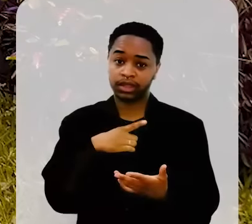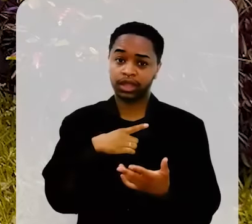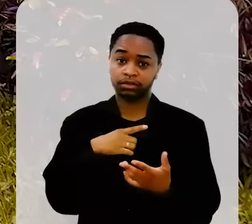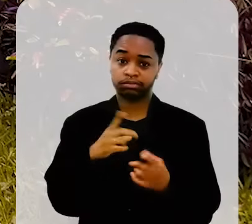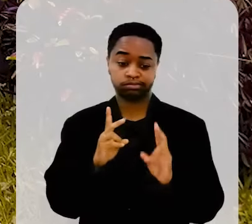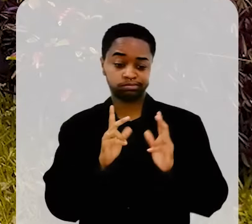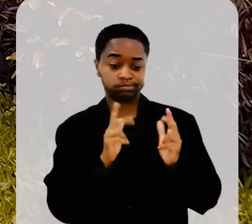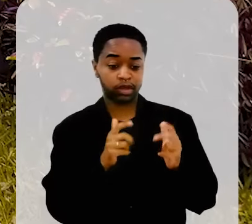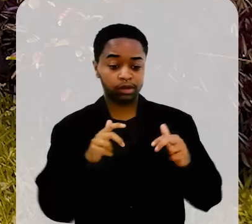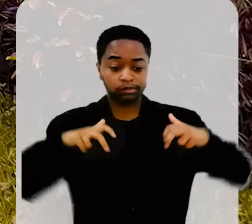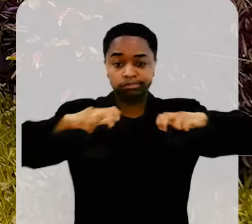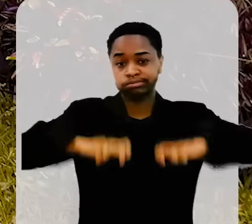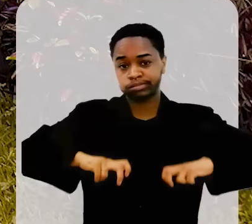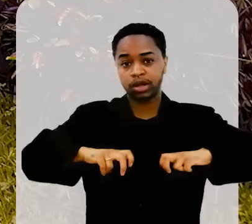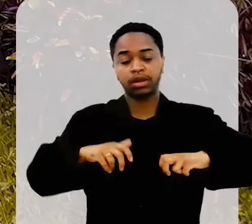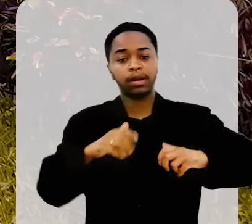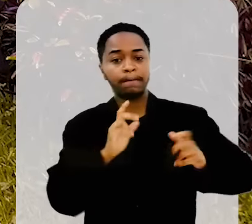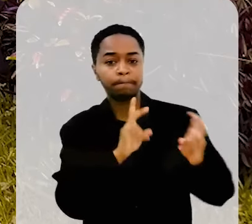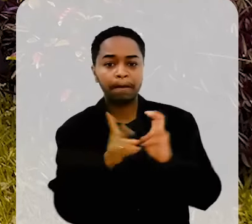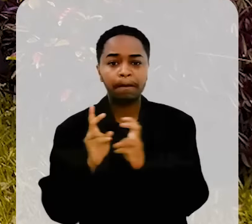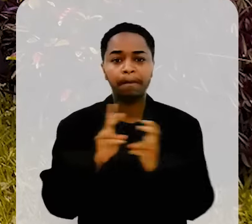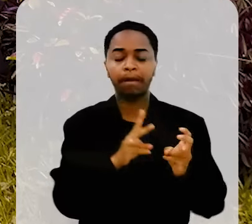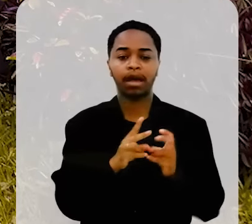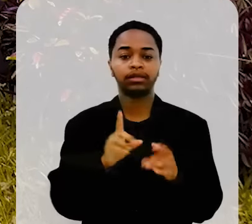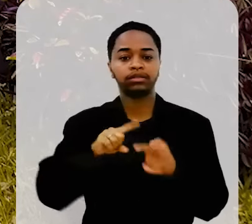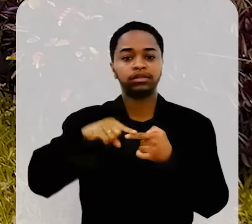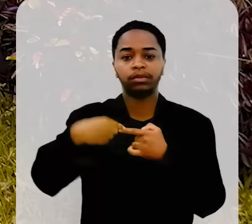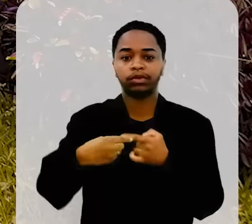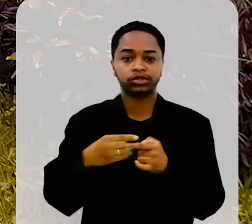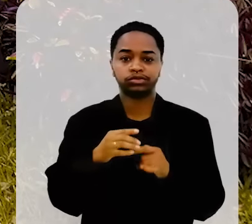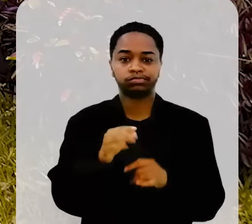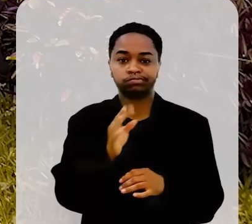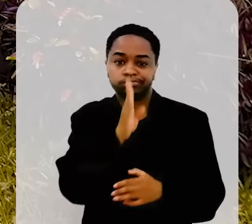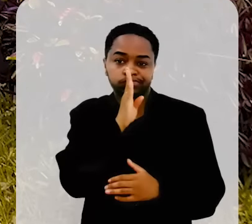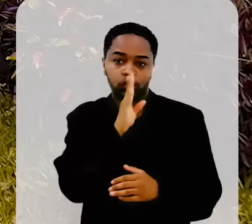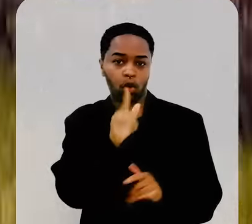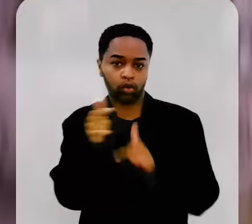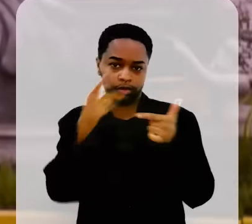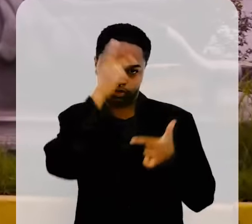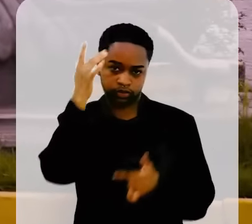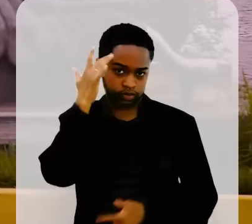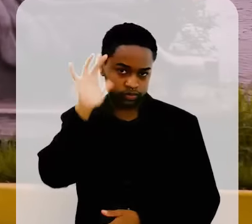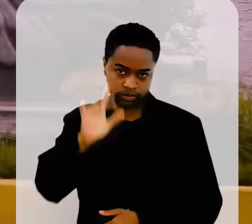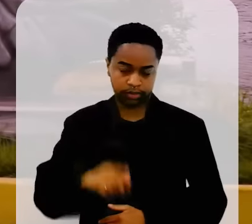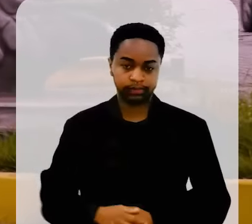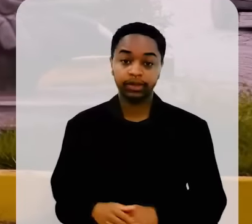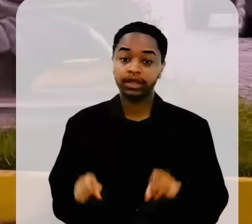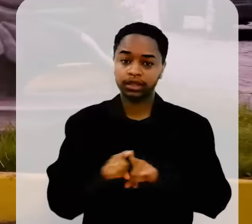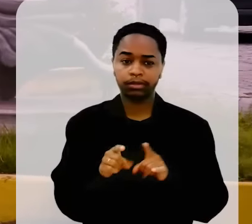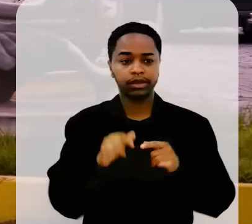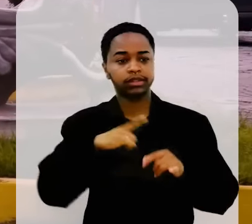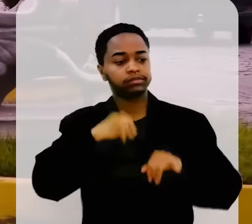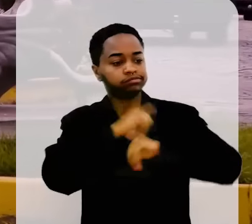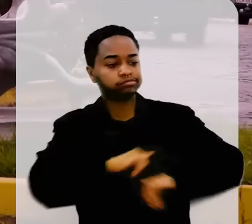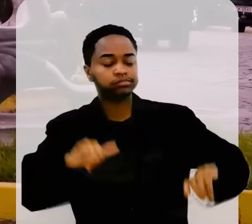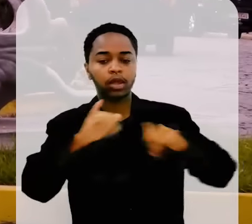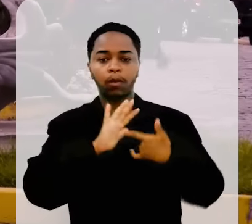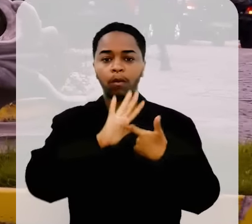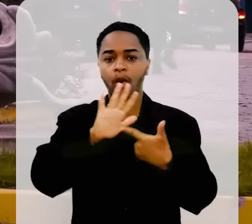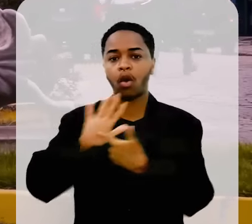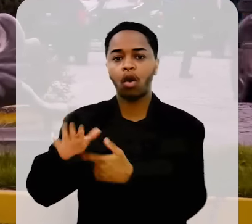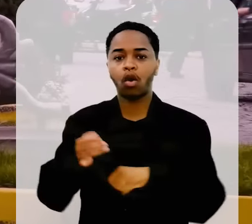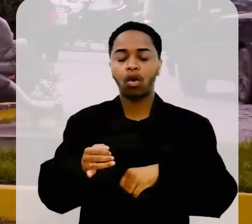dois só, e morriam ali os acordos que eles fechavam. Um lugar de muitas manifestações